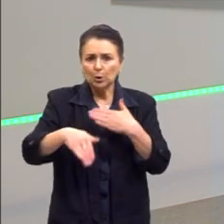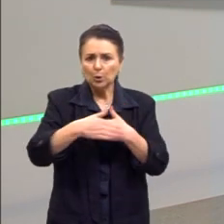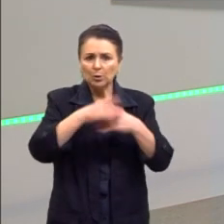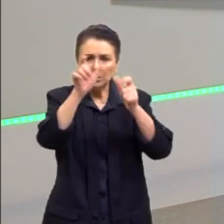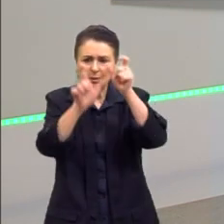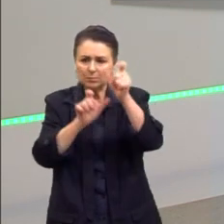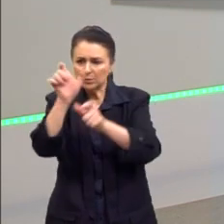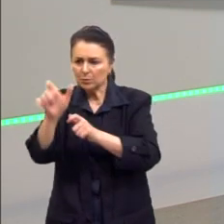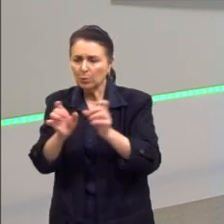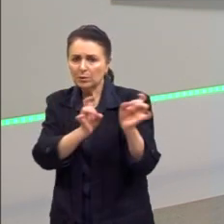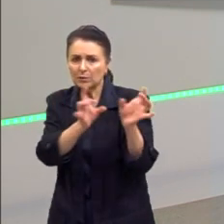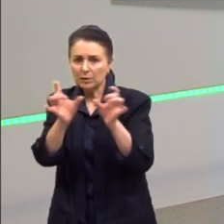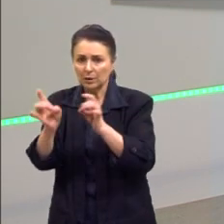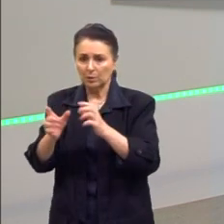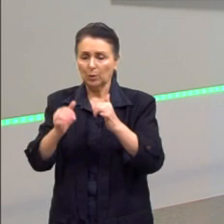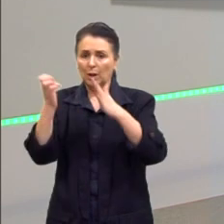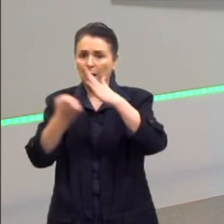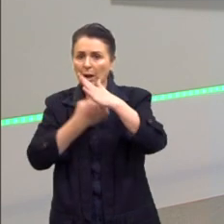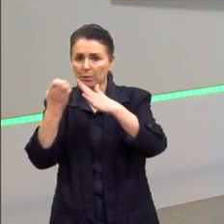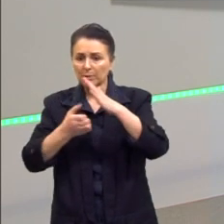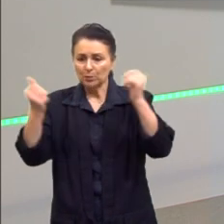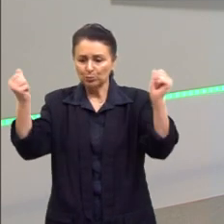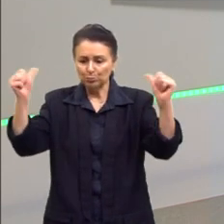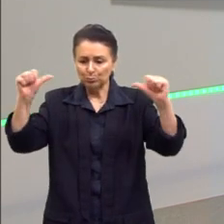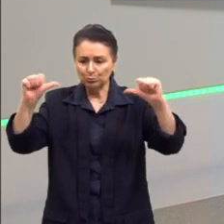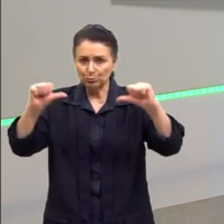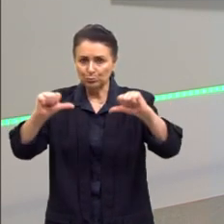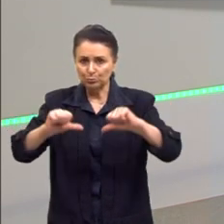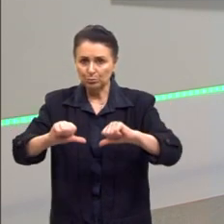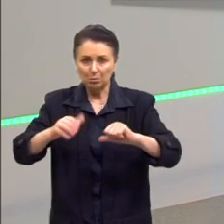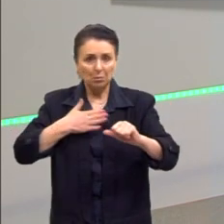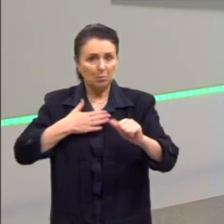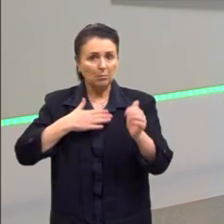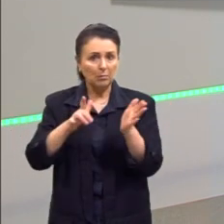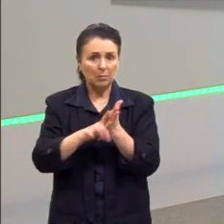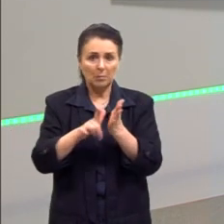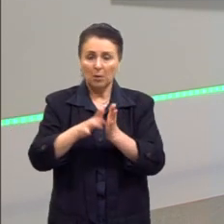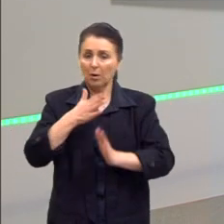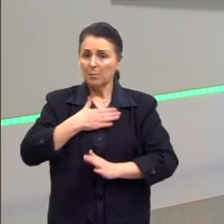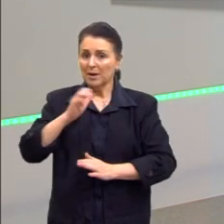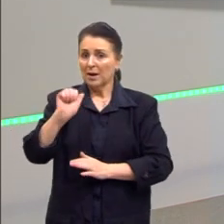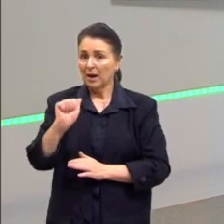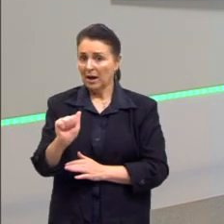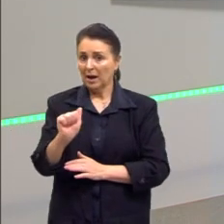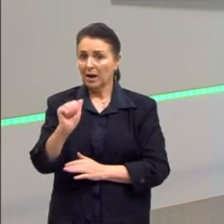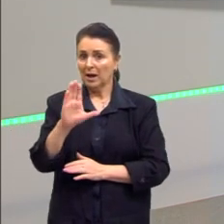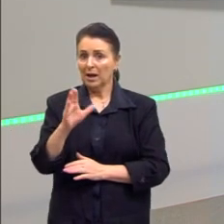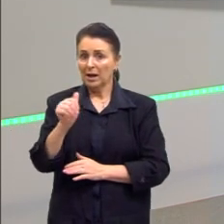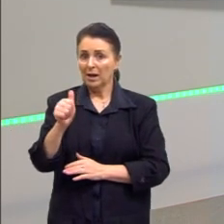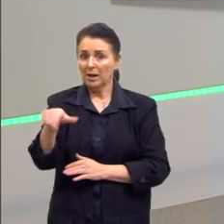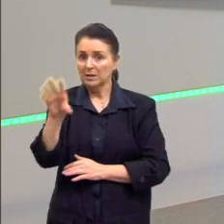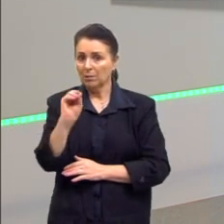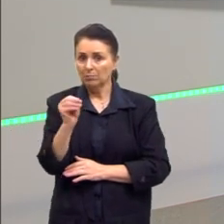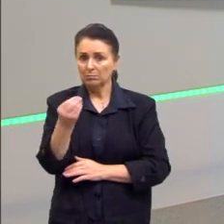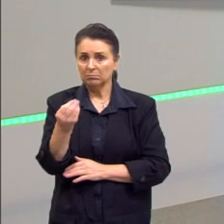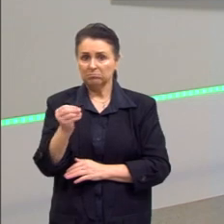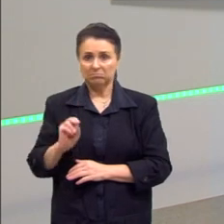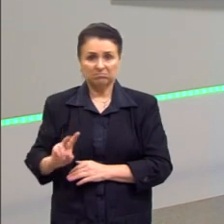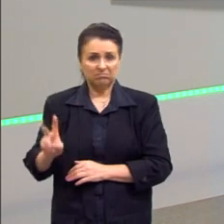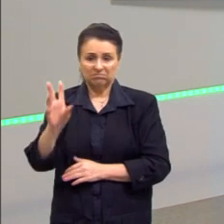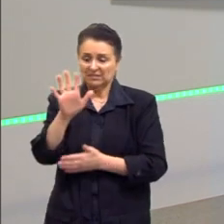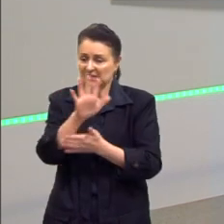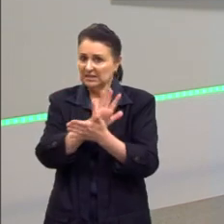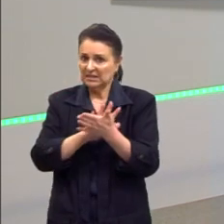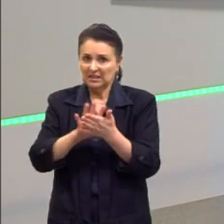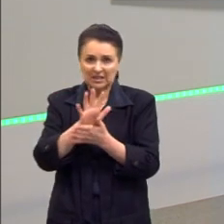falindo, tendo prejuízo, do nada, esse meu papel, essa minha ação não tinha valor nenhum. Então, muita gente